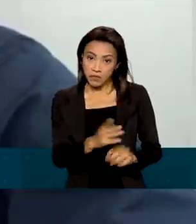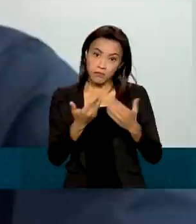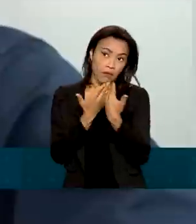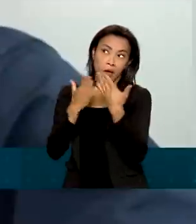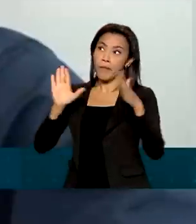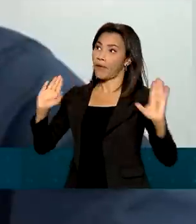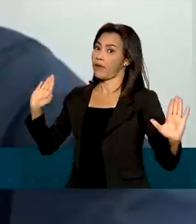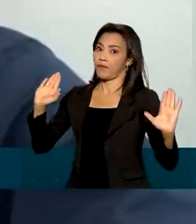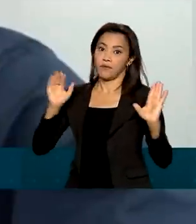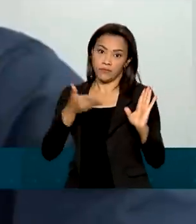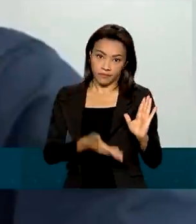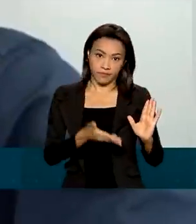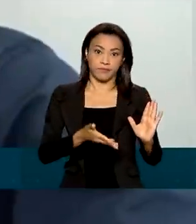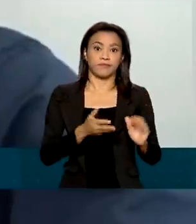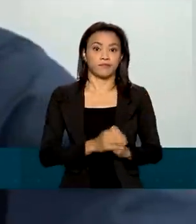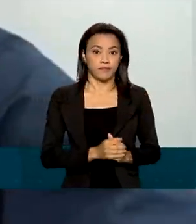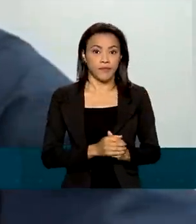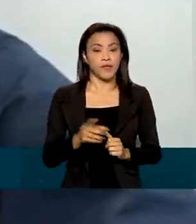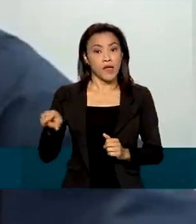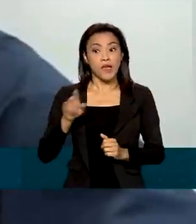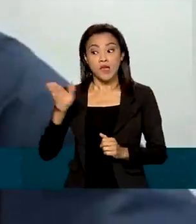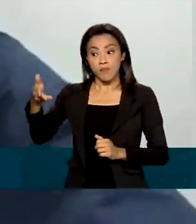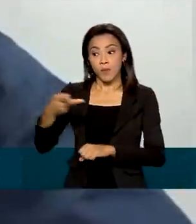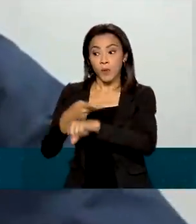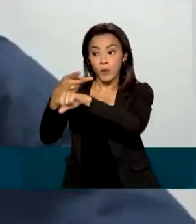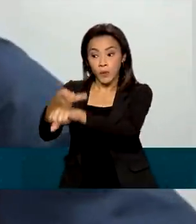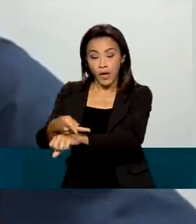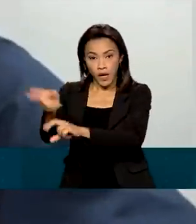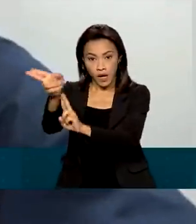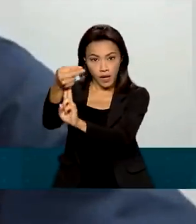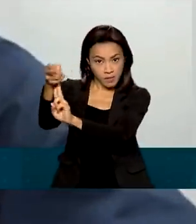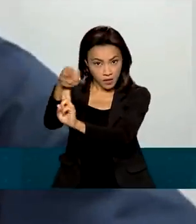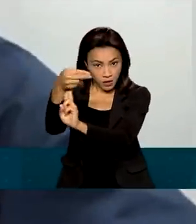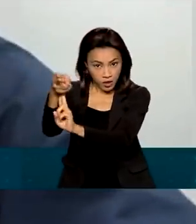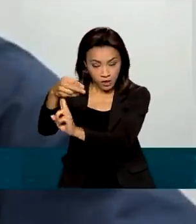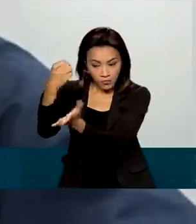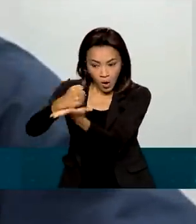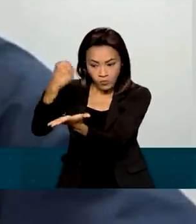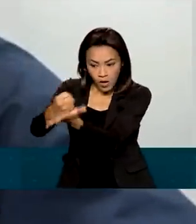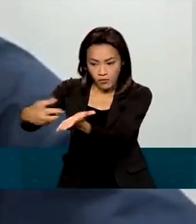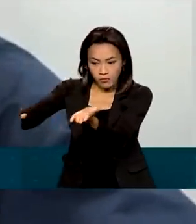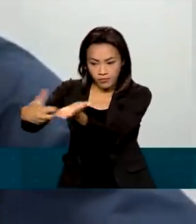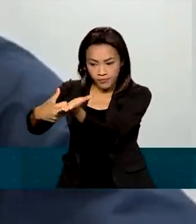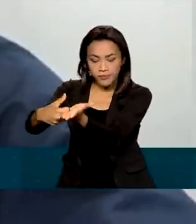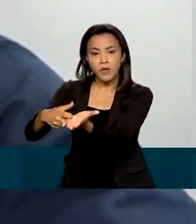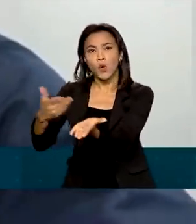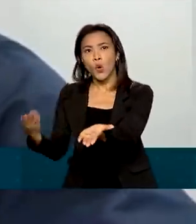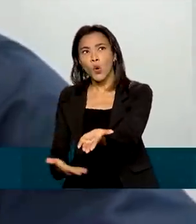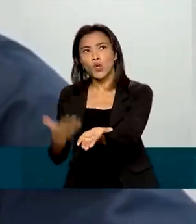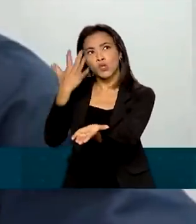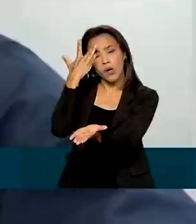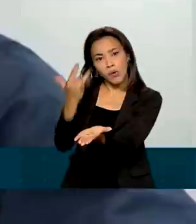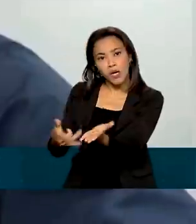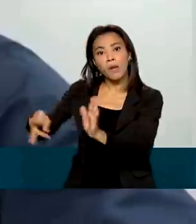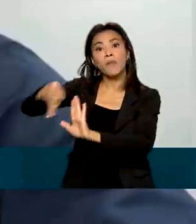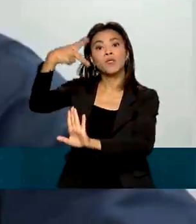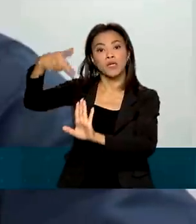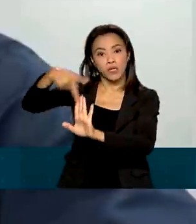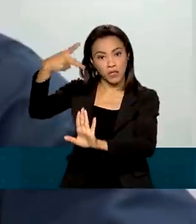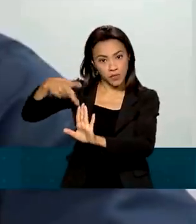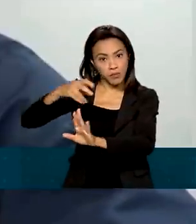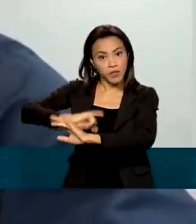está aberto. Embaixado do Brasil faz a solicitação do visto humanitário, que deve estar a ser publicado hoje ou amanhã, a portaria nesse sentido,